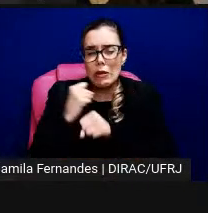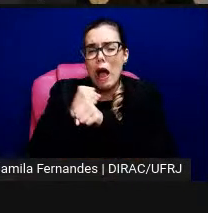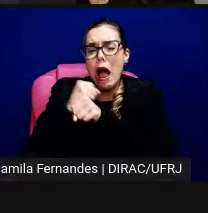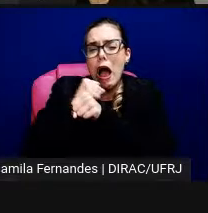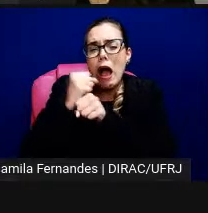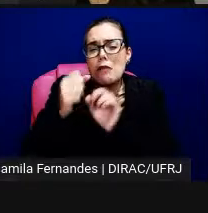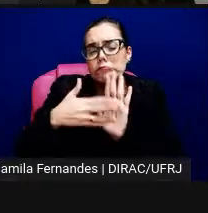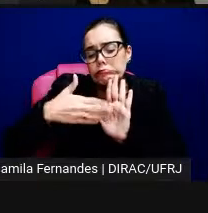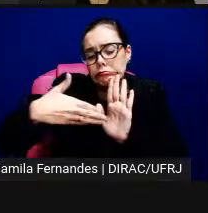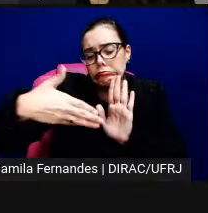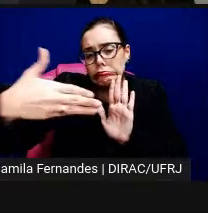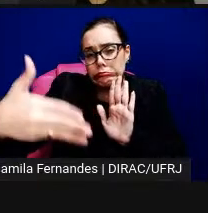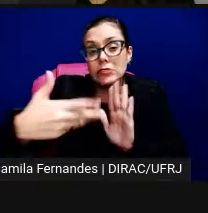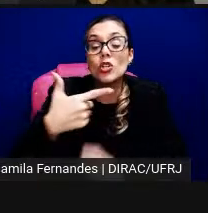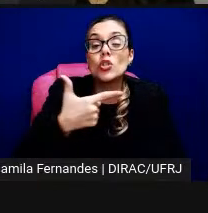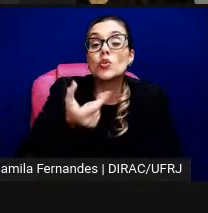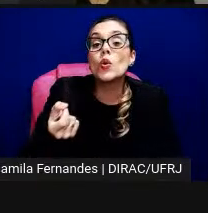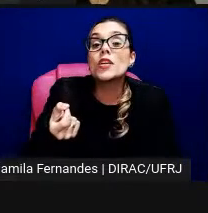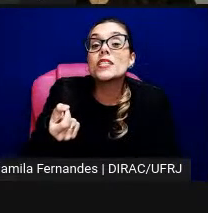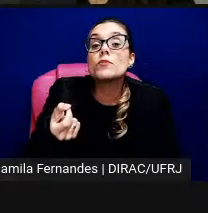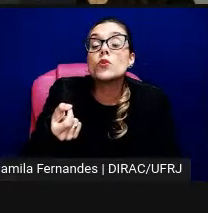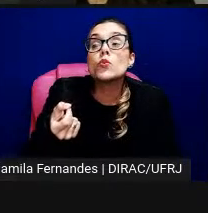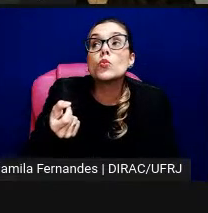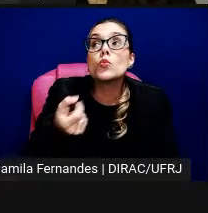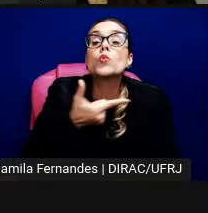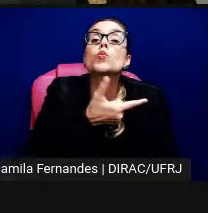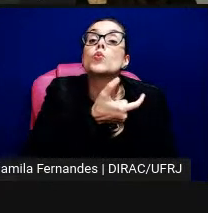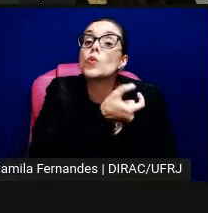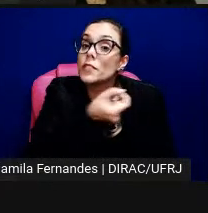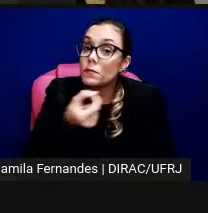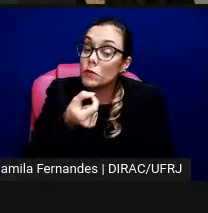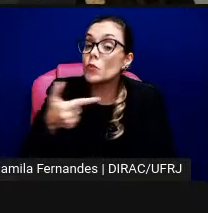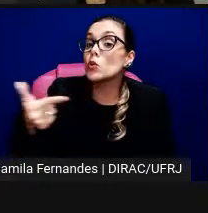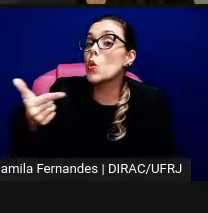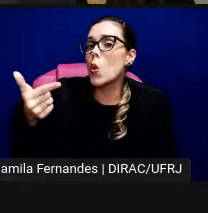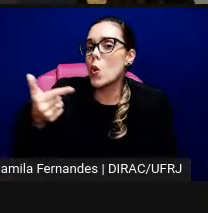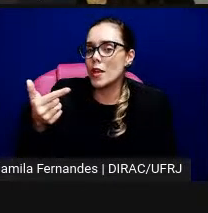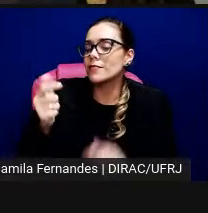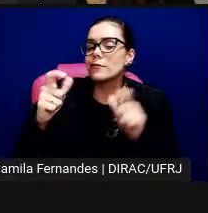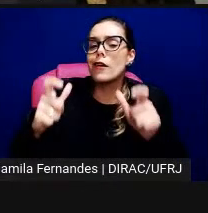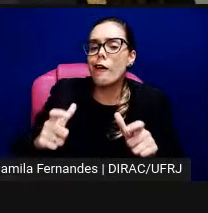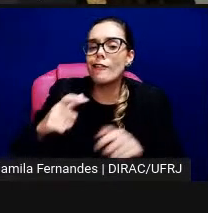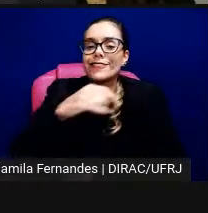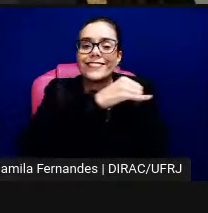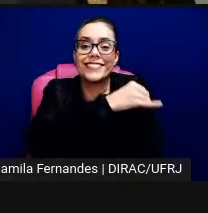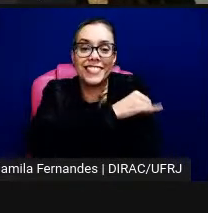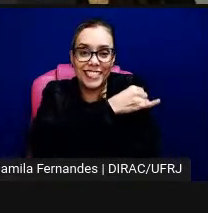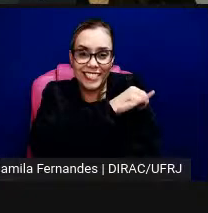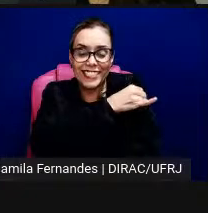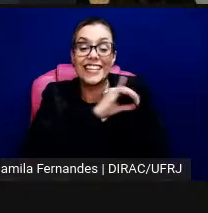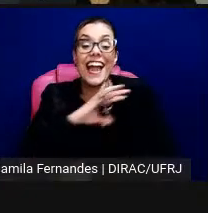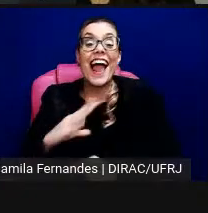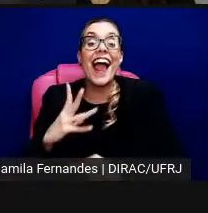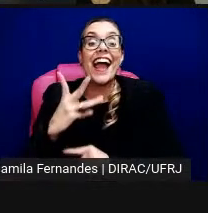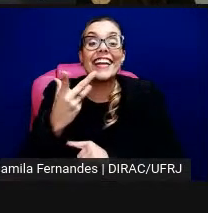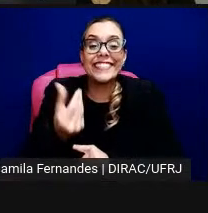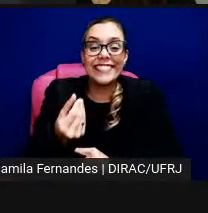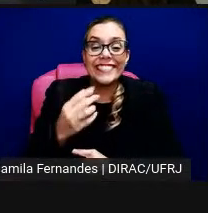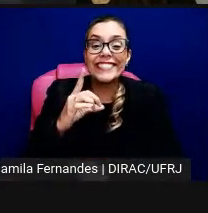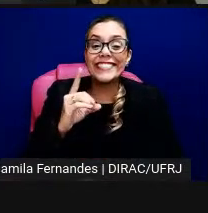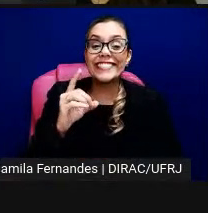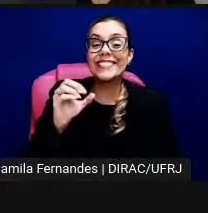acho que em 2002, se não me engano, no MAM, no Rio de Janeiro, quando o artista Dorival Cuquinha na hora que estava saindo da exposição